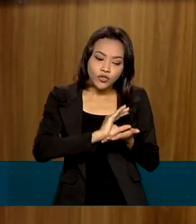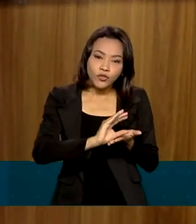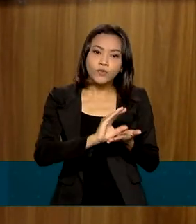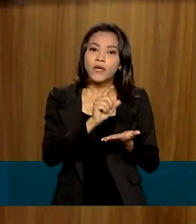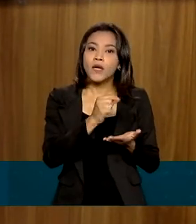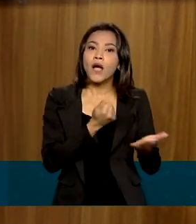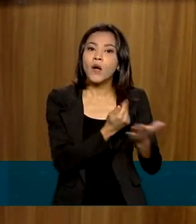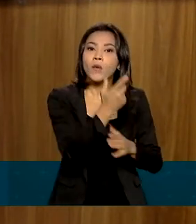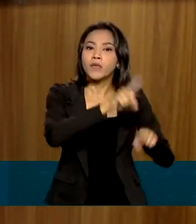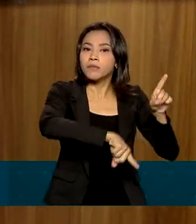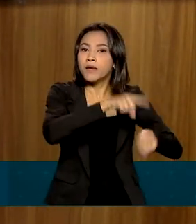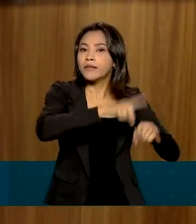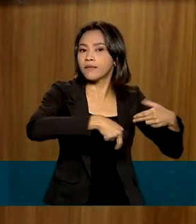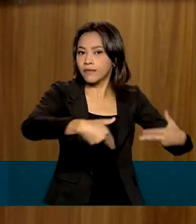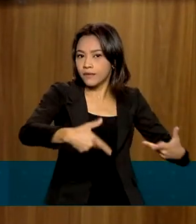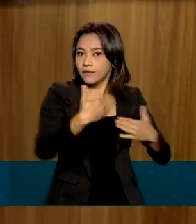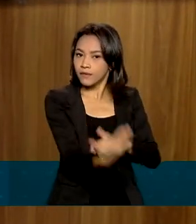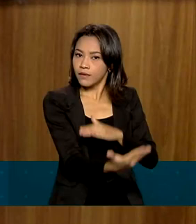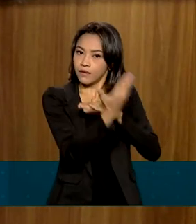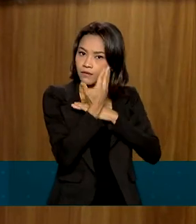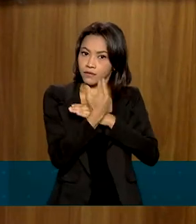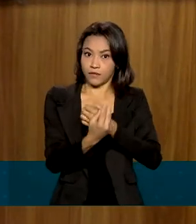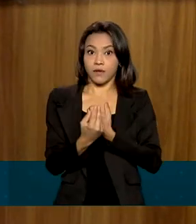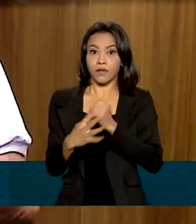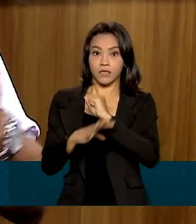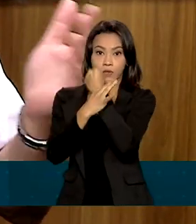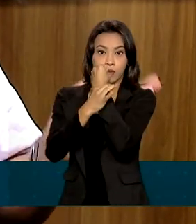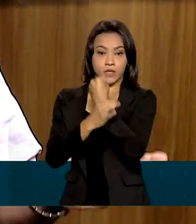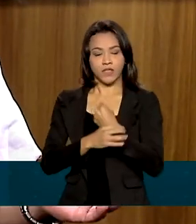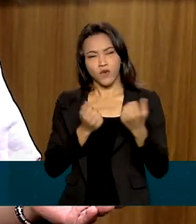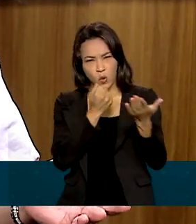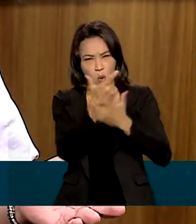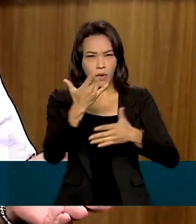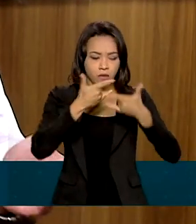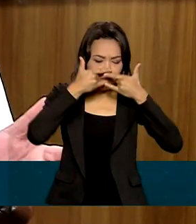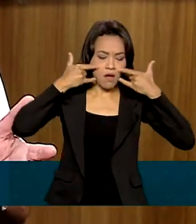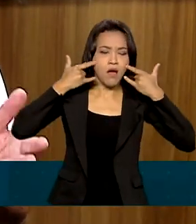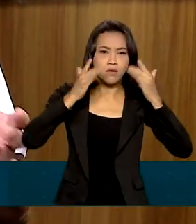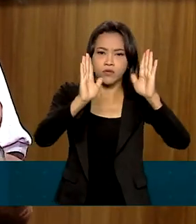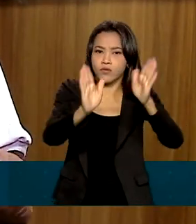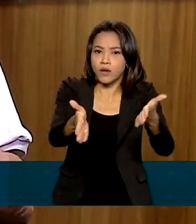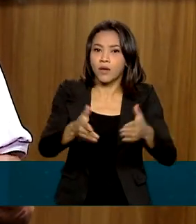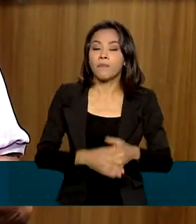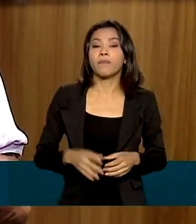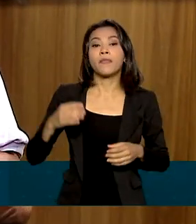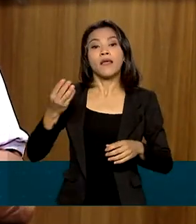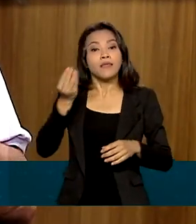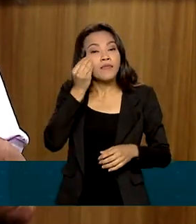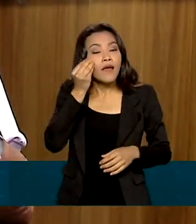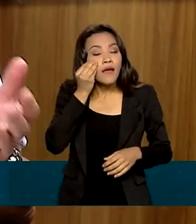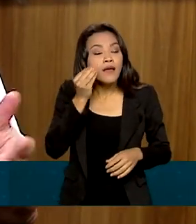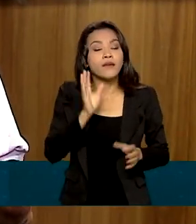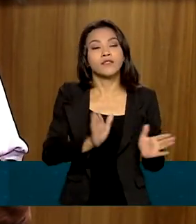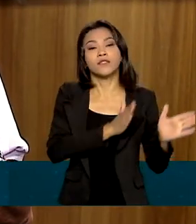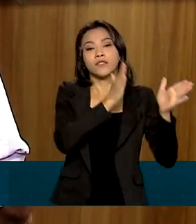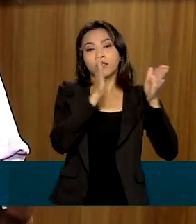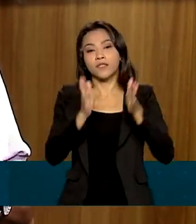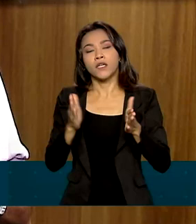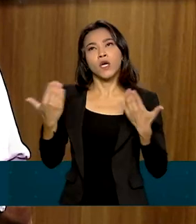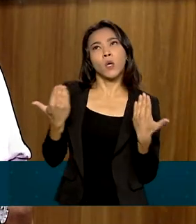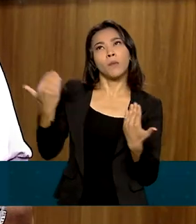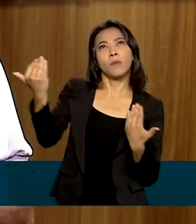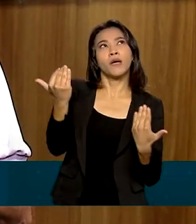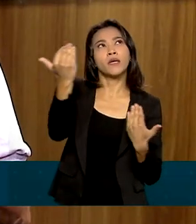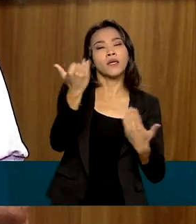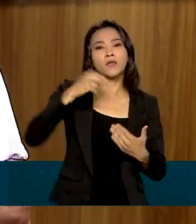individual. Então, já foram compradas máscaras. Depois dos testes e depois da comparação com vários países